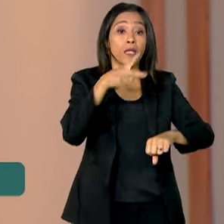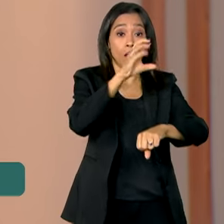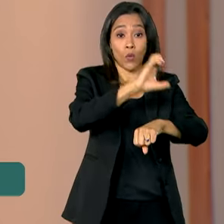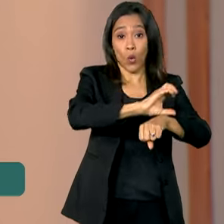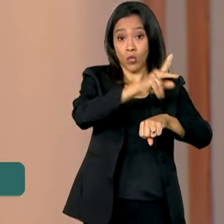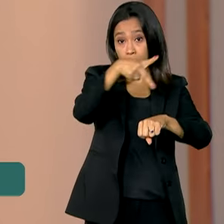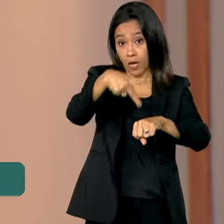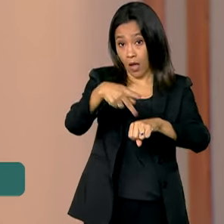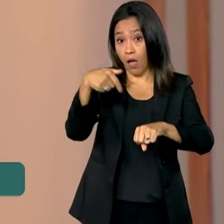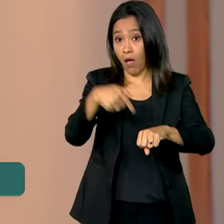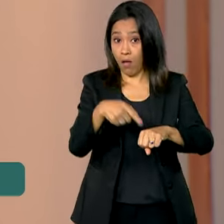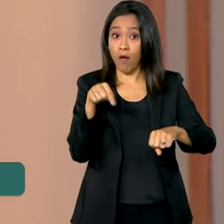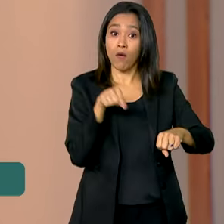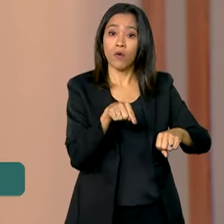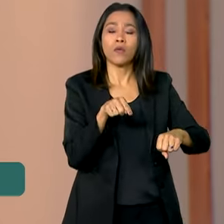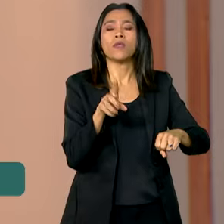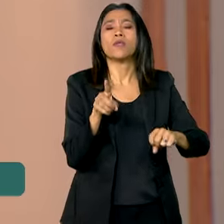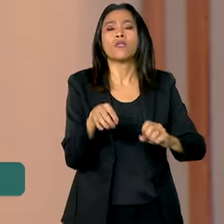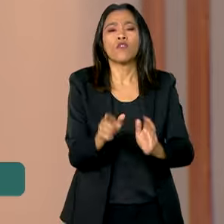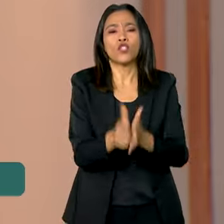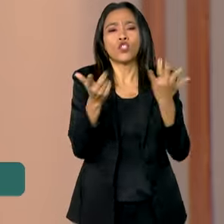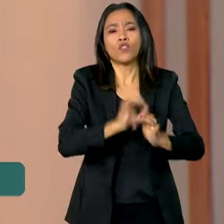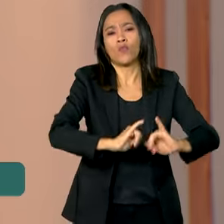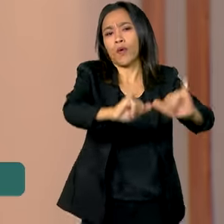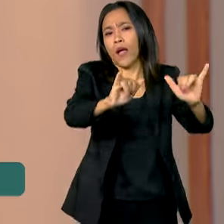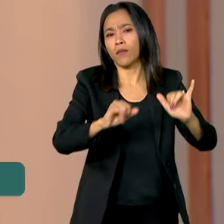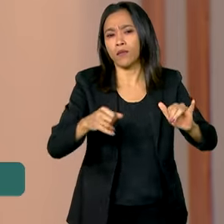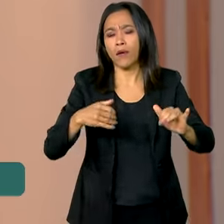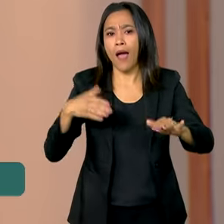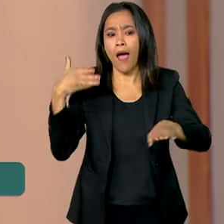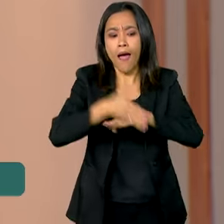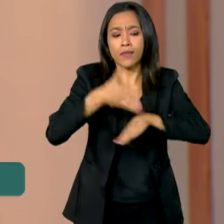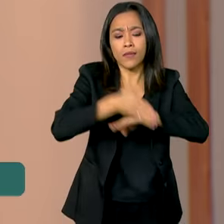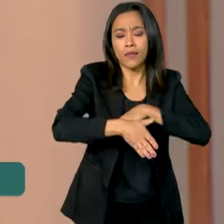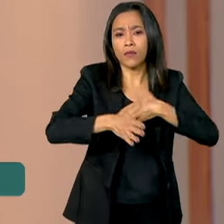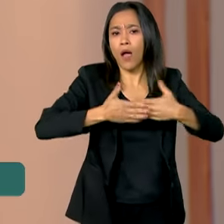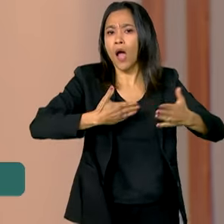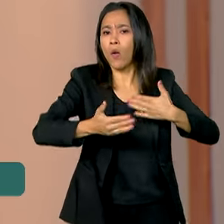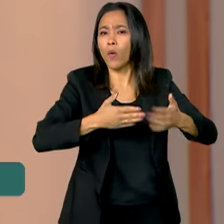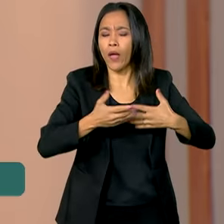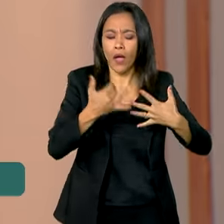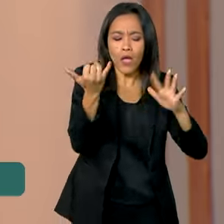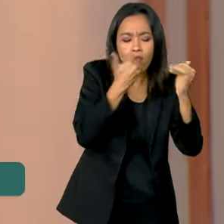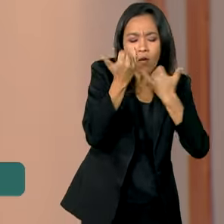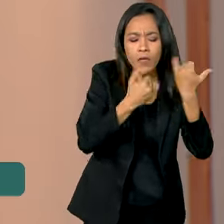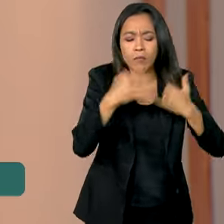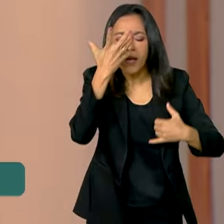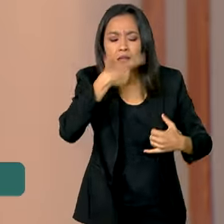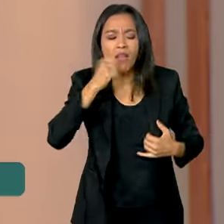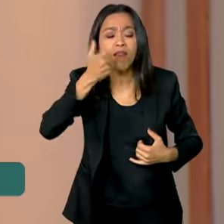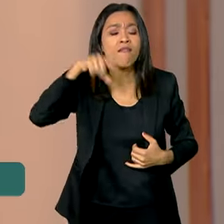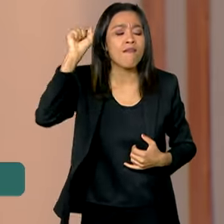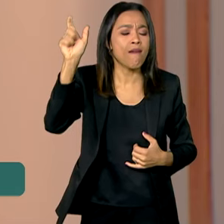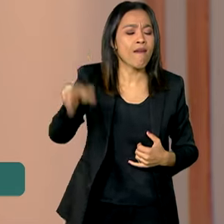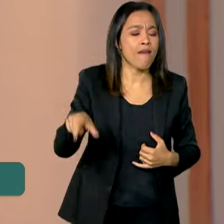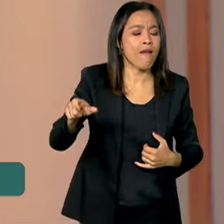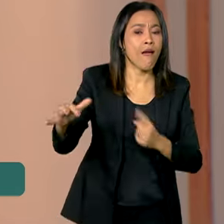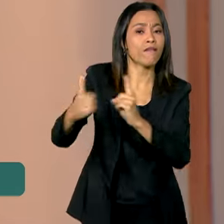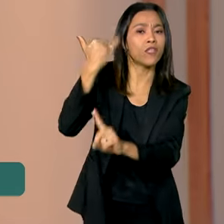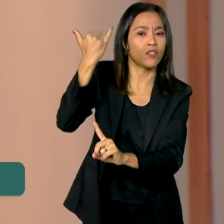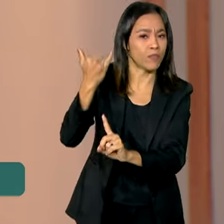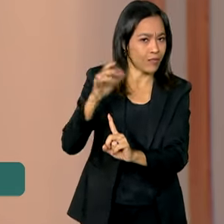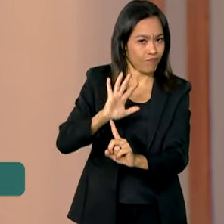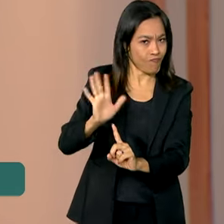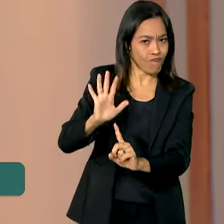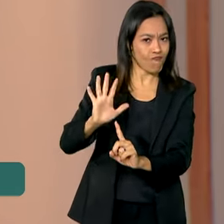garante ainda a proibição do acesso de qualquer informação que possa identificar a vítima, em especial